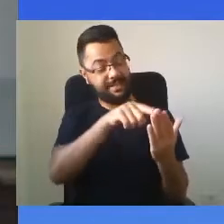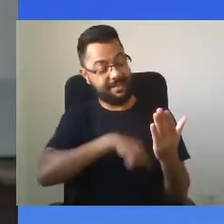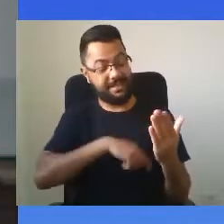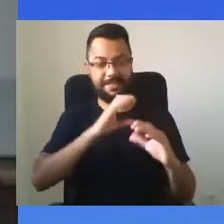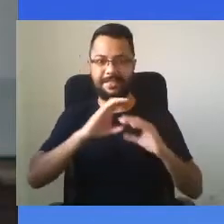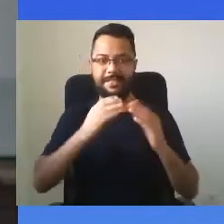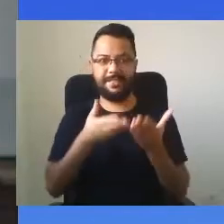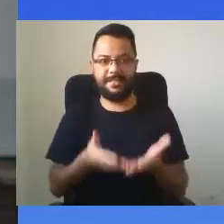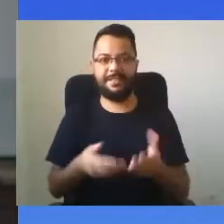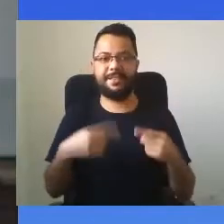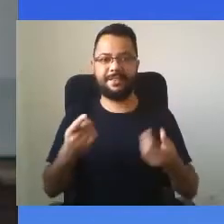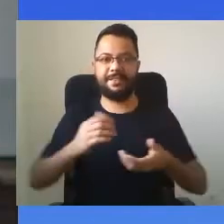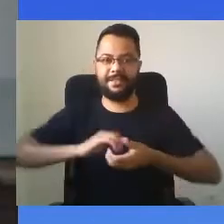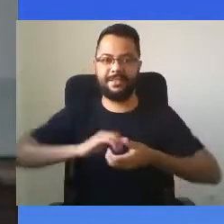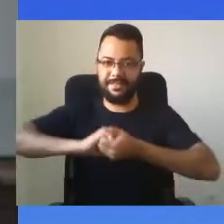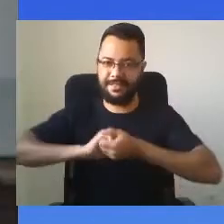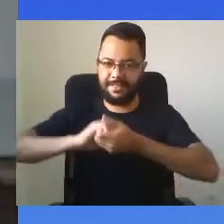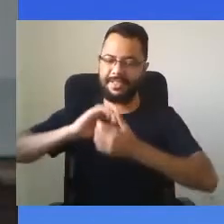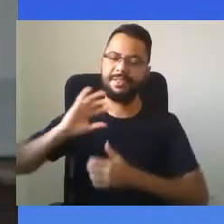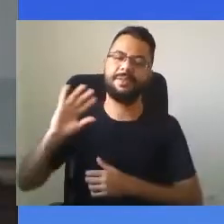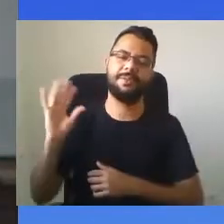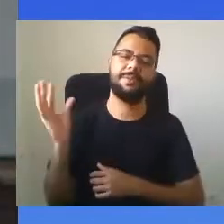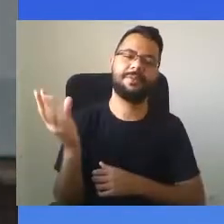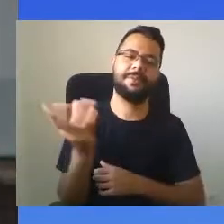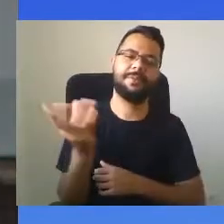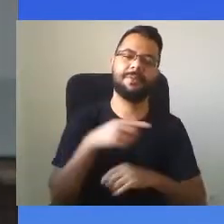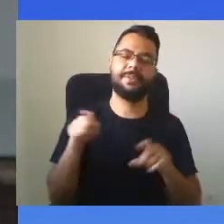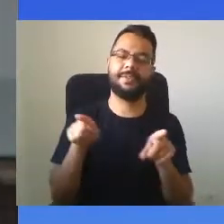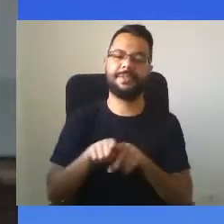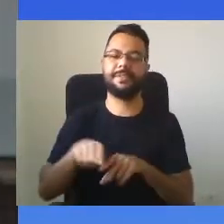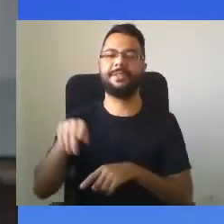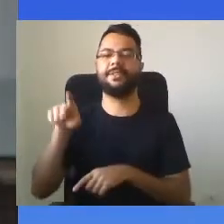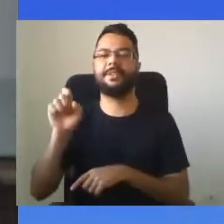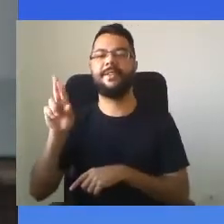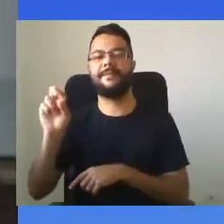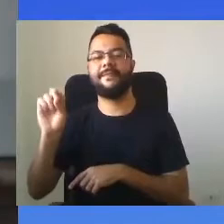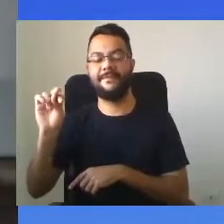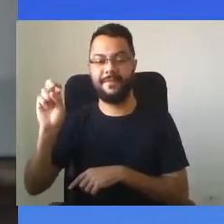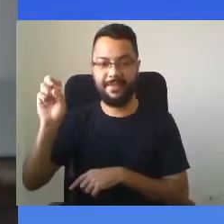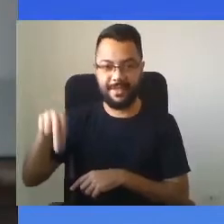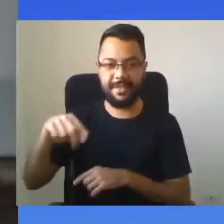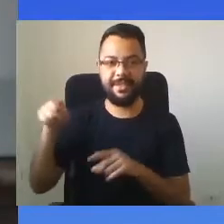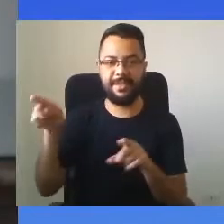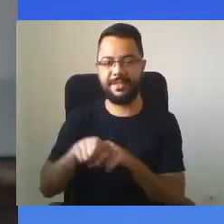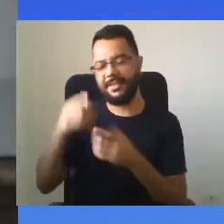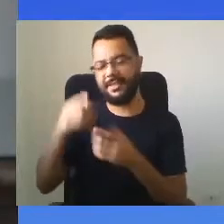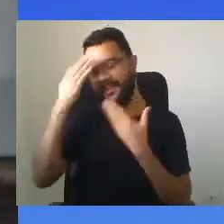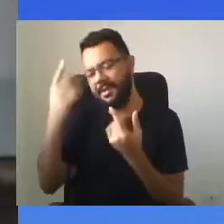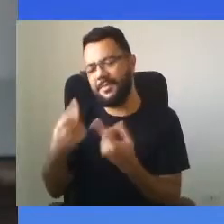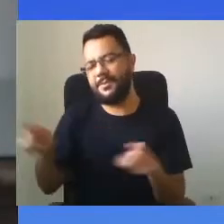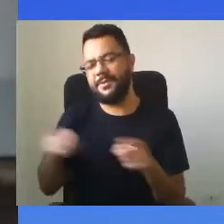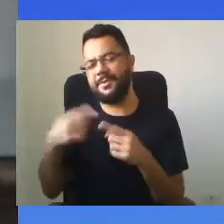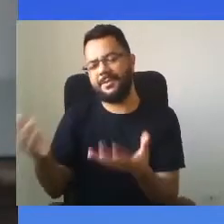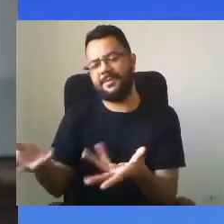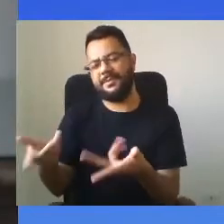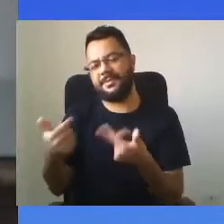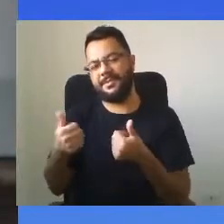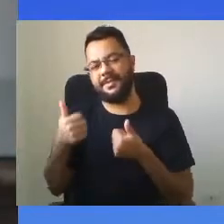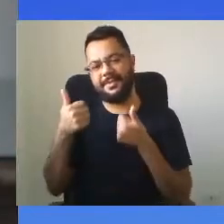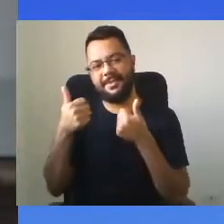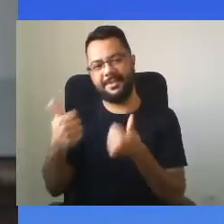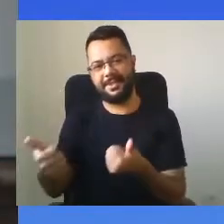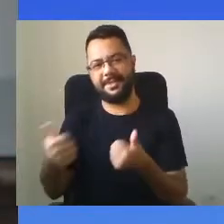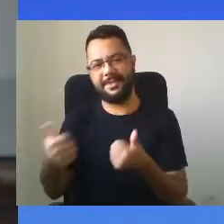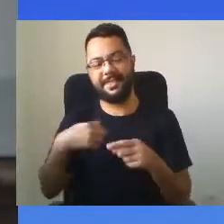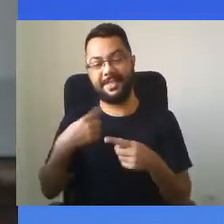cumprimentar também a Erwin, agradecer por a música belíssima. Tem um tango aí